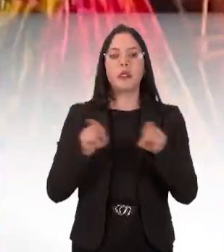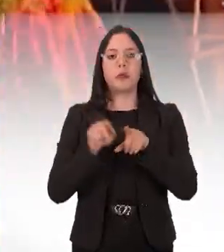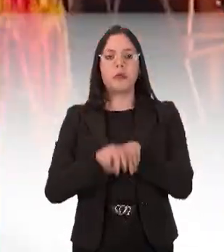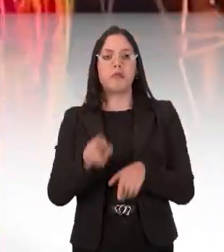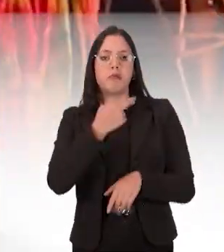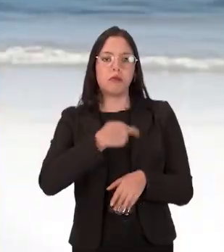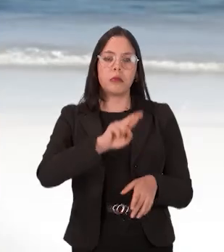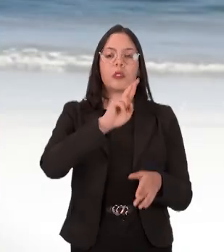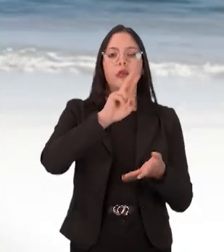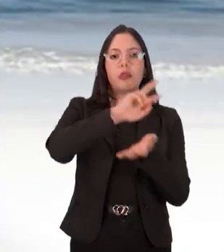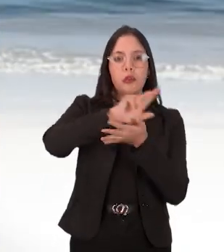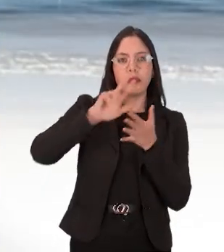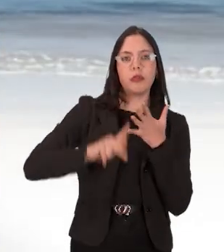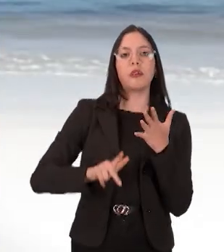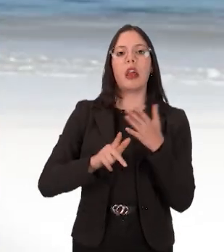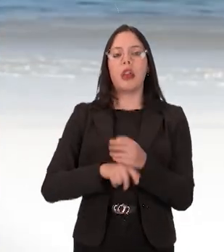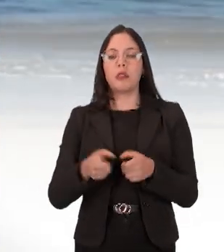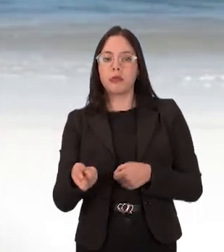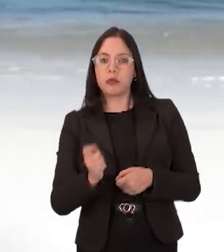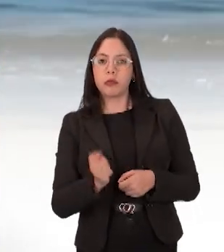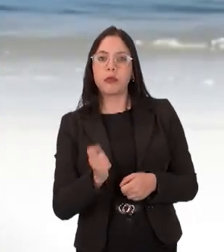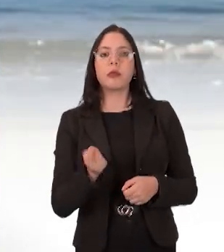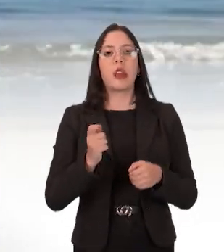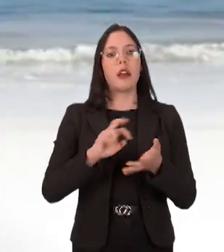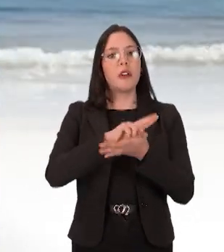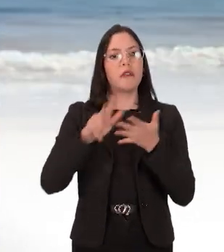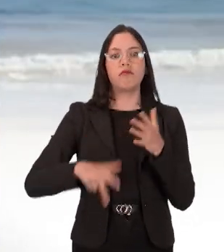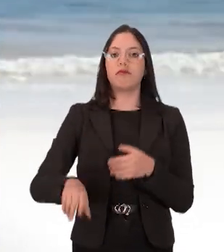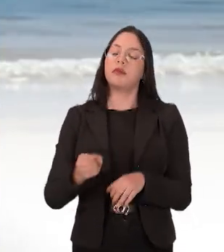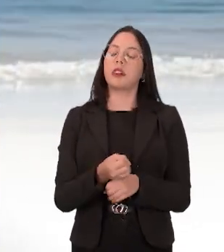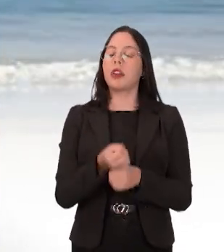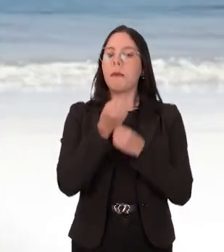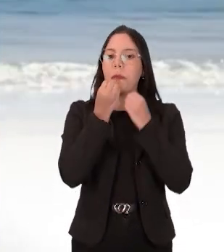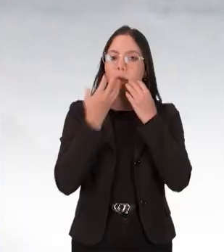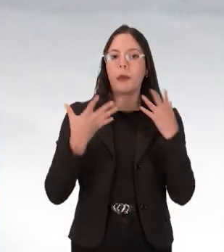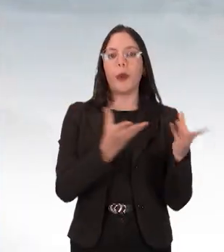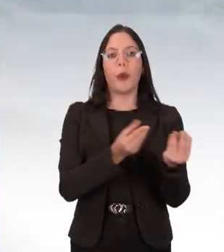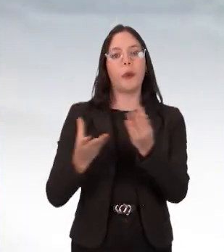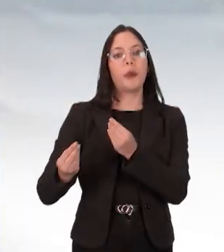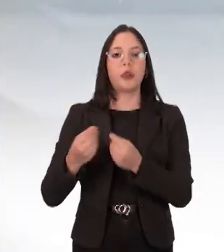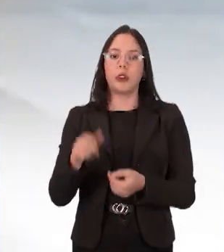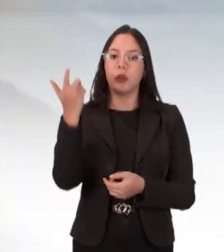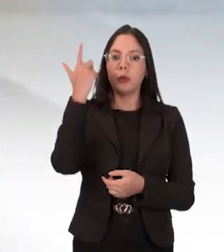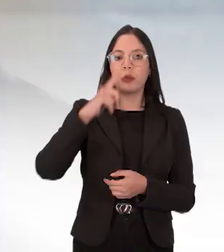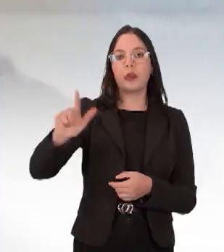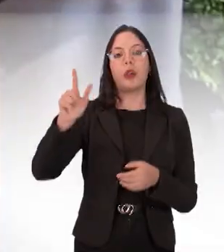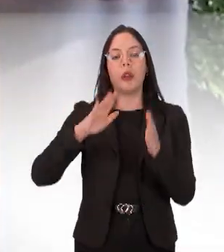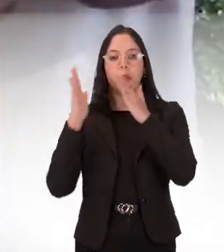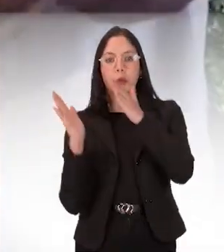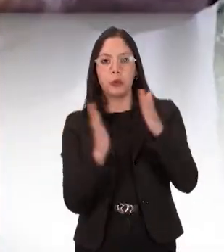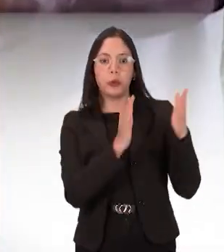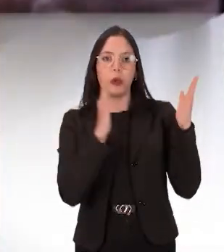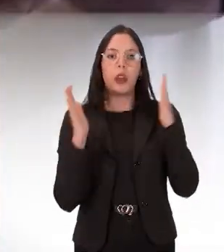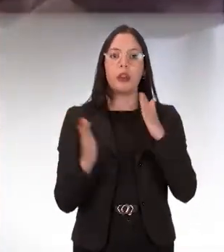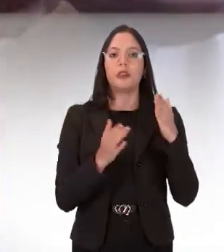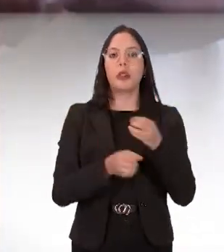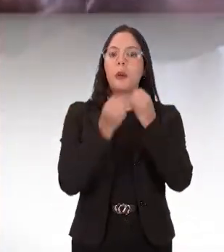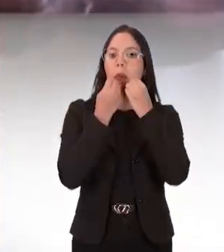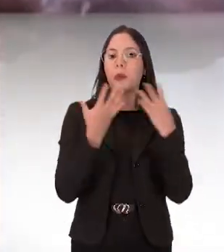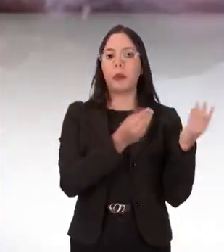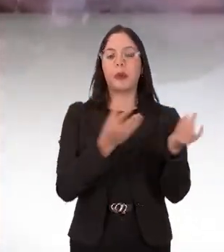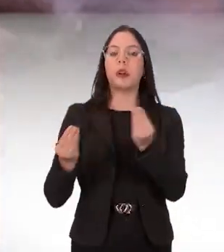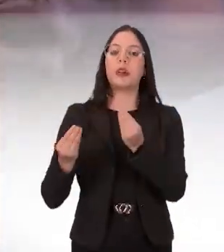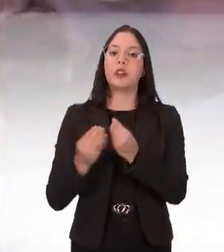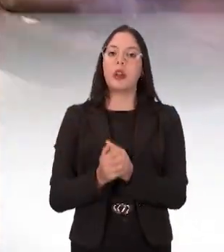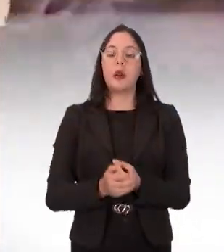a religião, a pesca. Então vai ter muita coisa bacana na próxima exposição. É uma oportunidade não só de mostrar